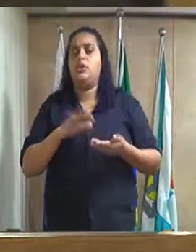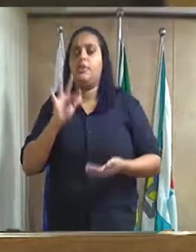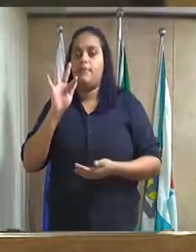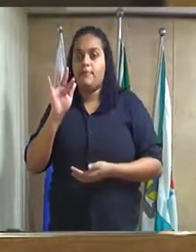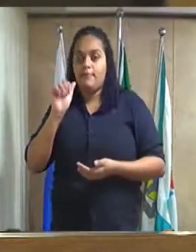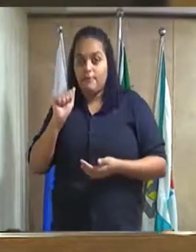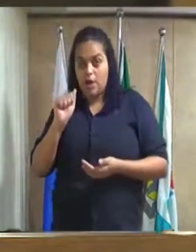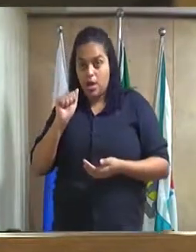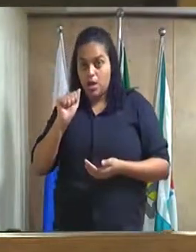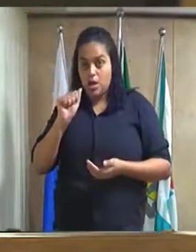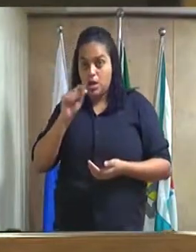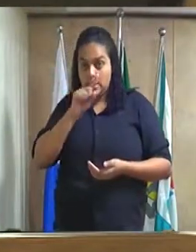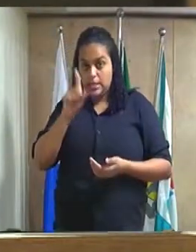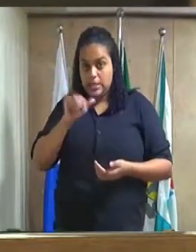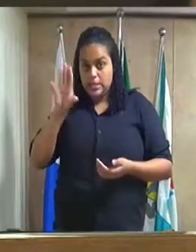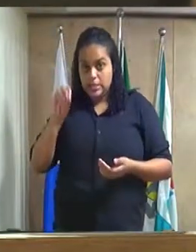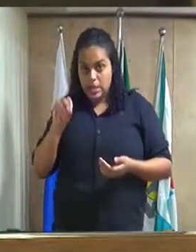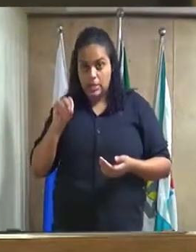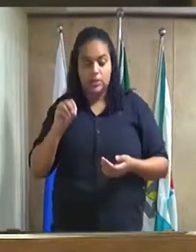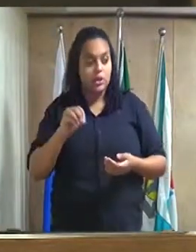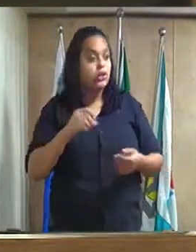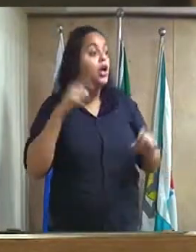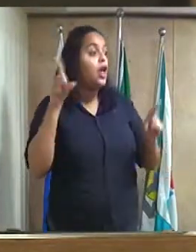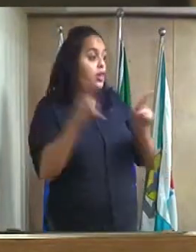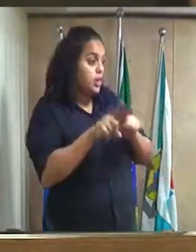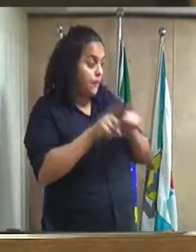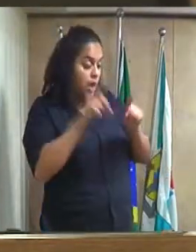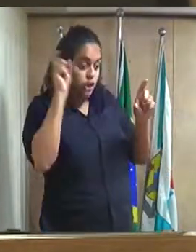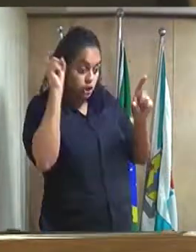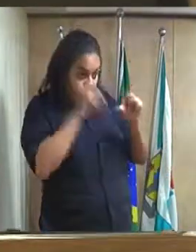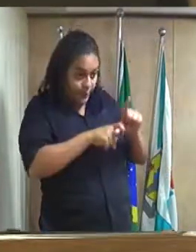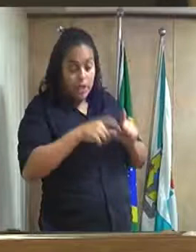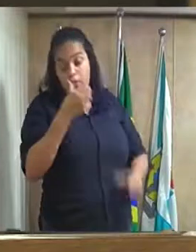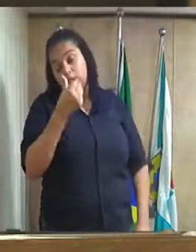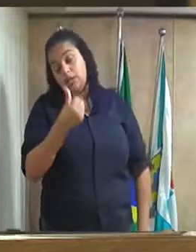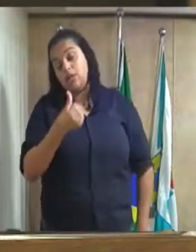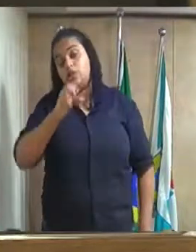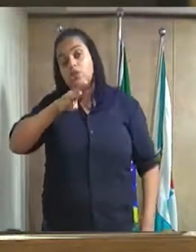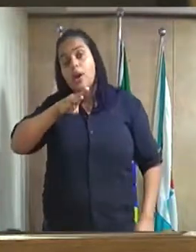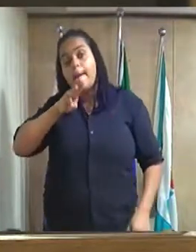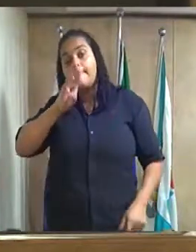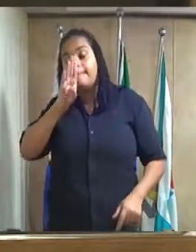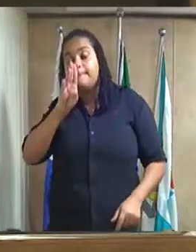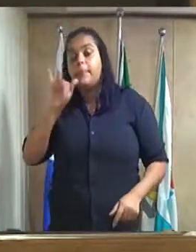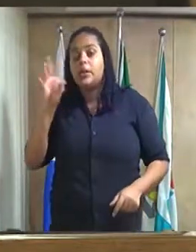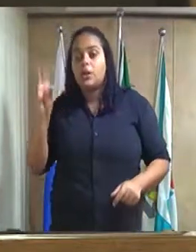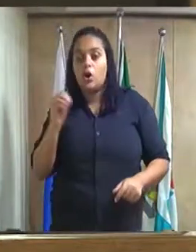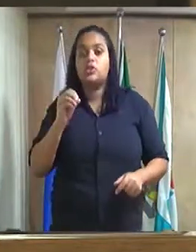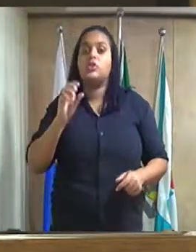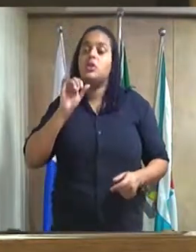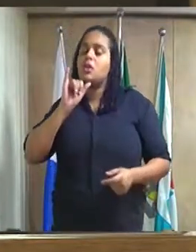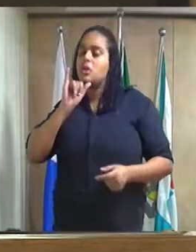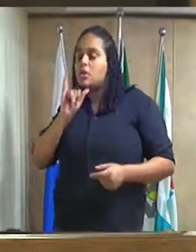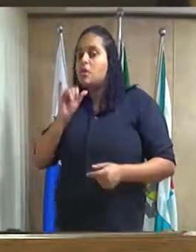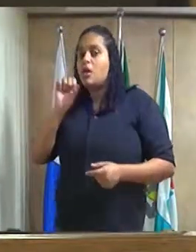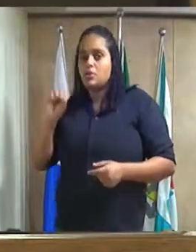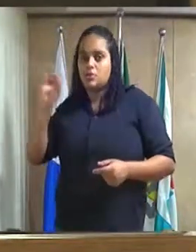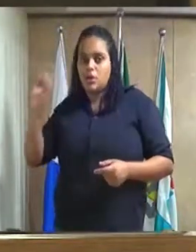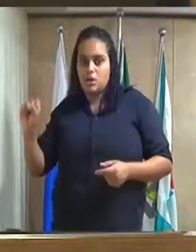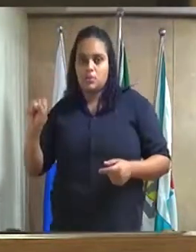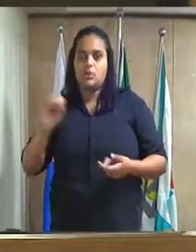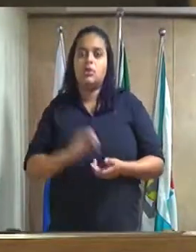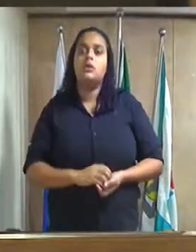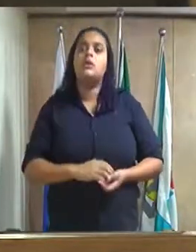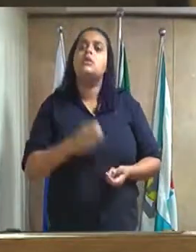não pode é nós temos uma dívida aqui de 6 bilhões de reais de ISS com